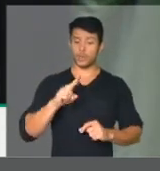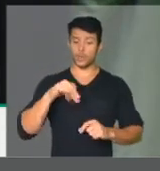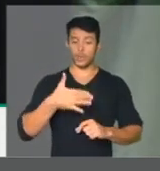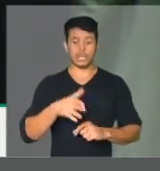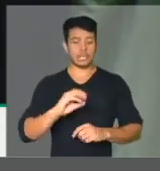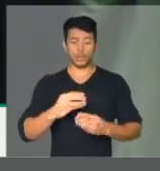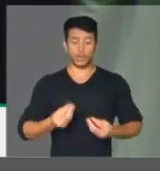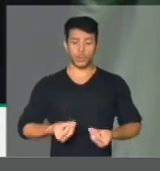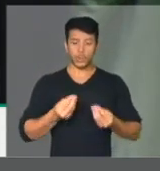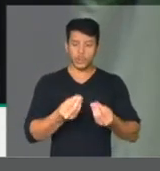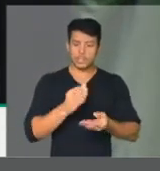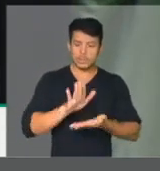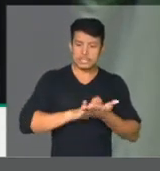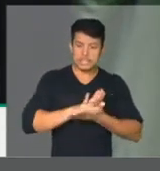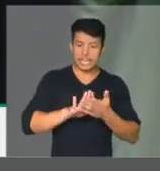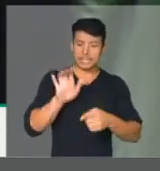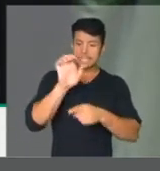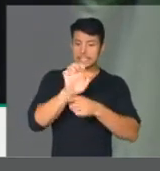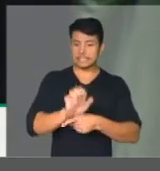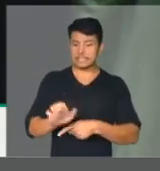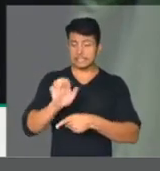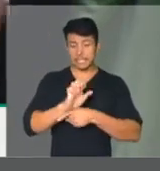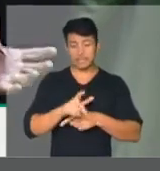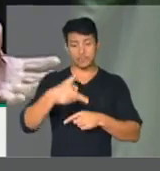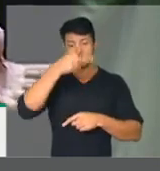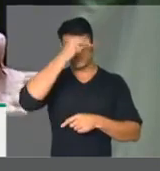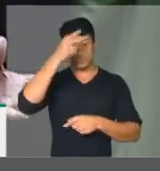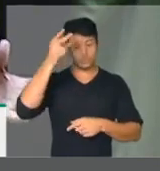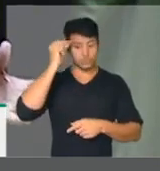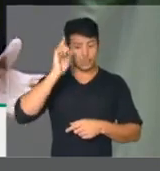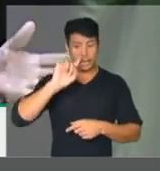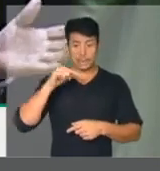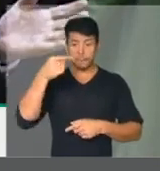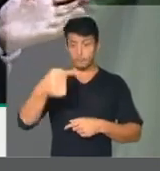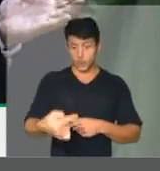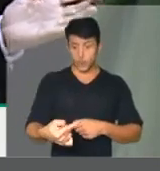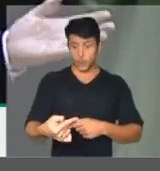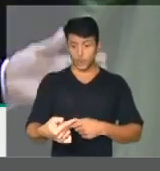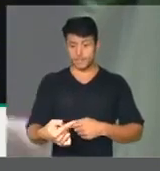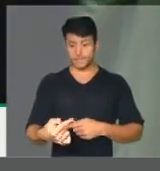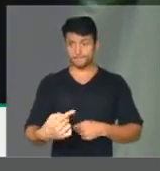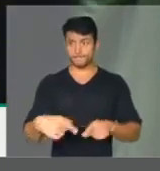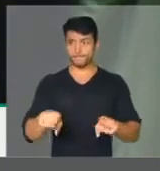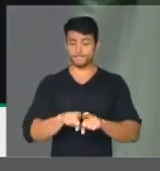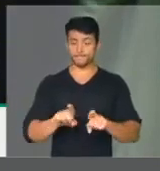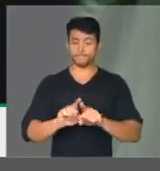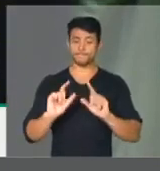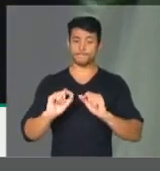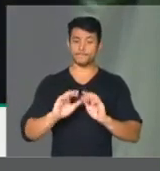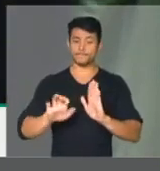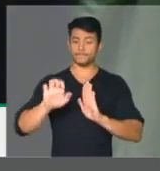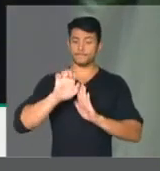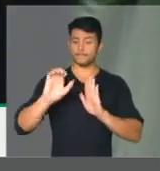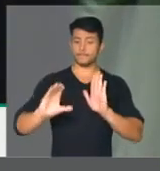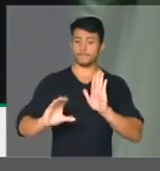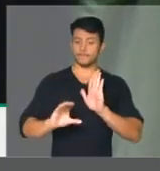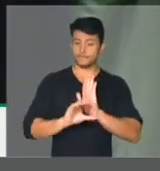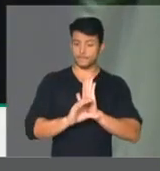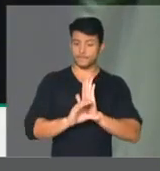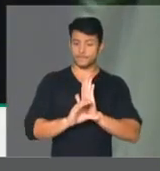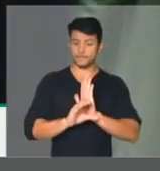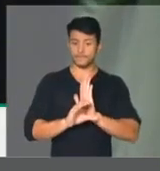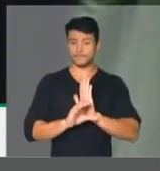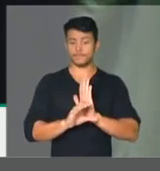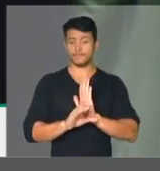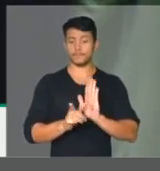centavo para os estados municípios. E nos anos que seguiram, na emenda constitucional relatada por